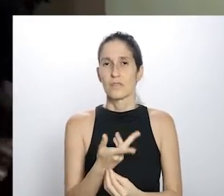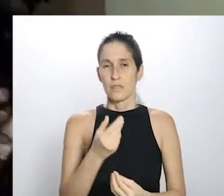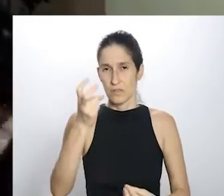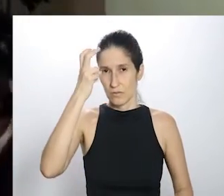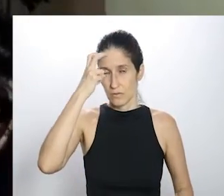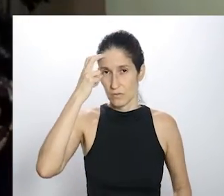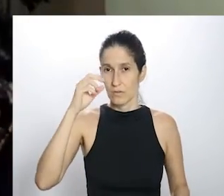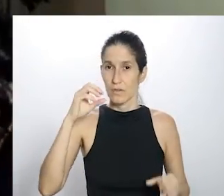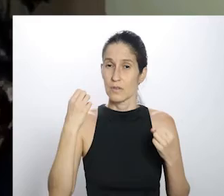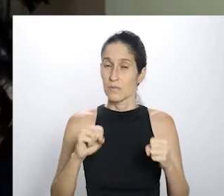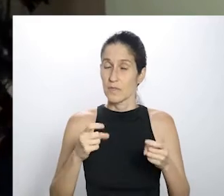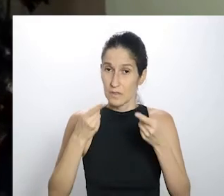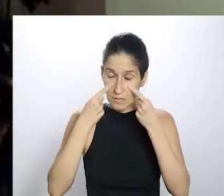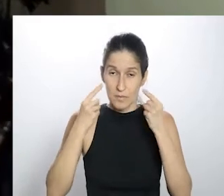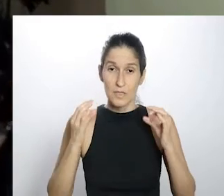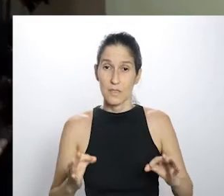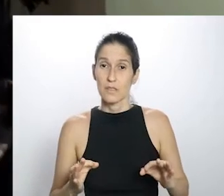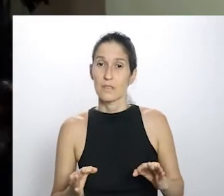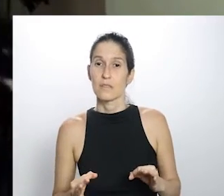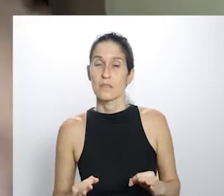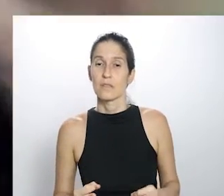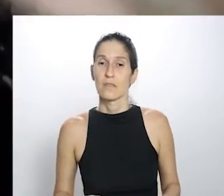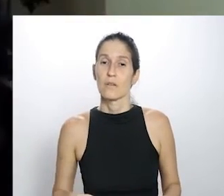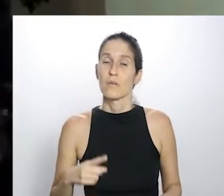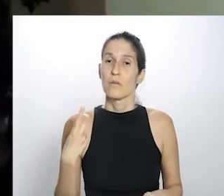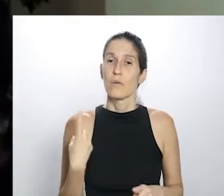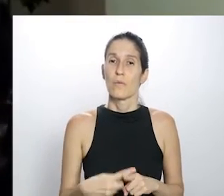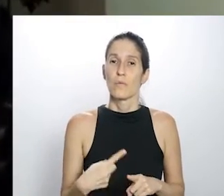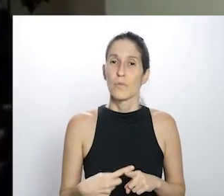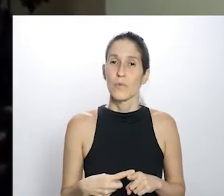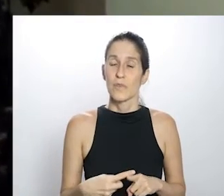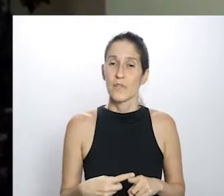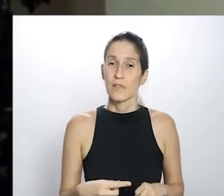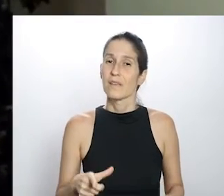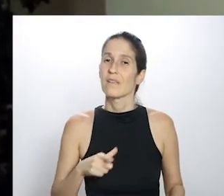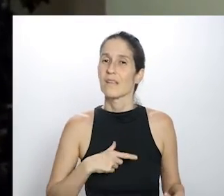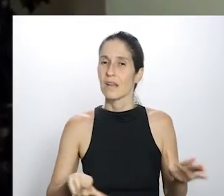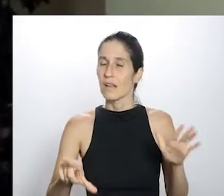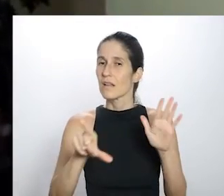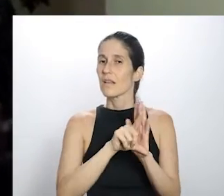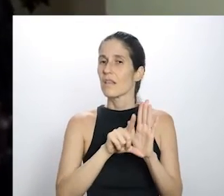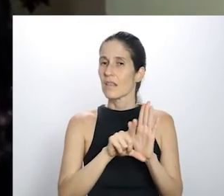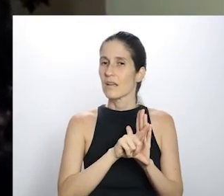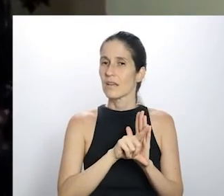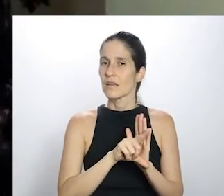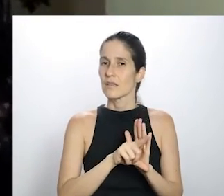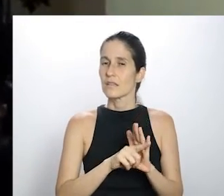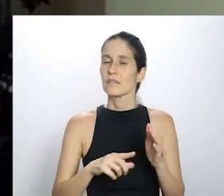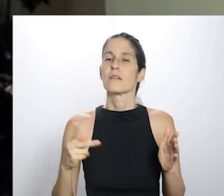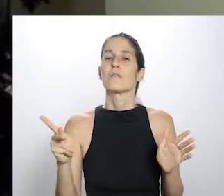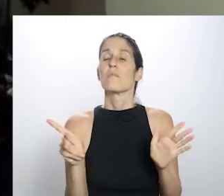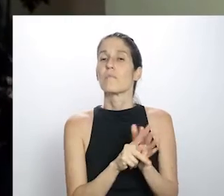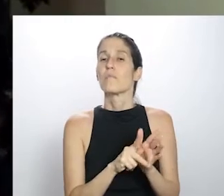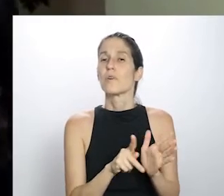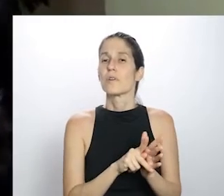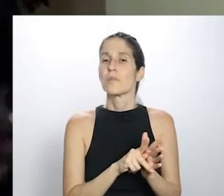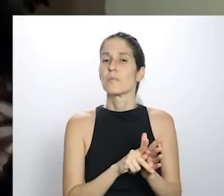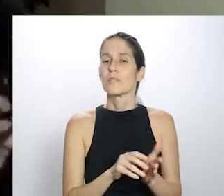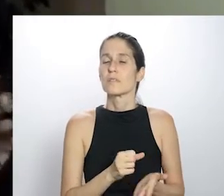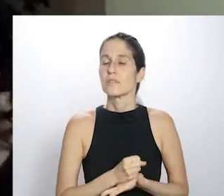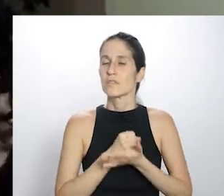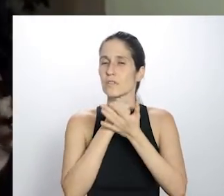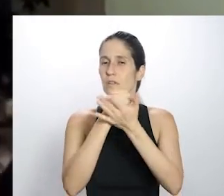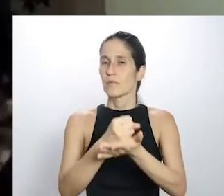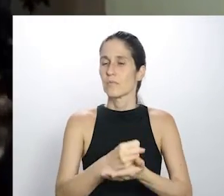produtores, enfim, todas essas peças no campo da arte, que a gente fique atento também à questão da legislação. Você